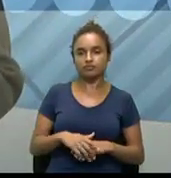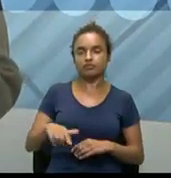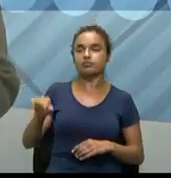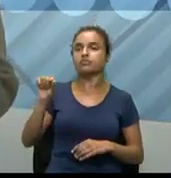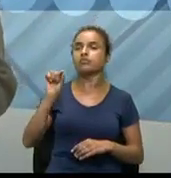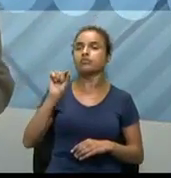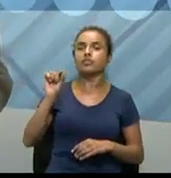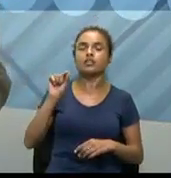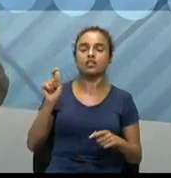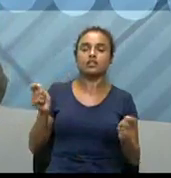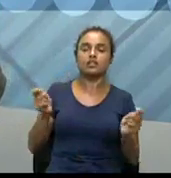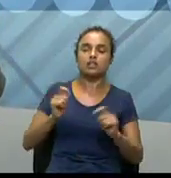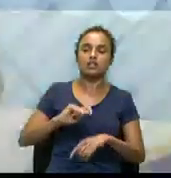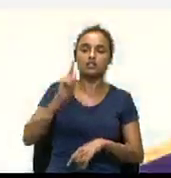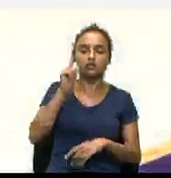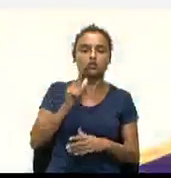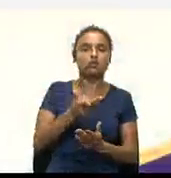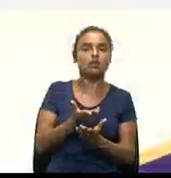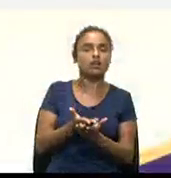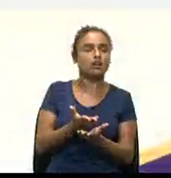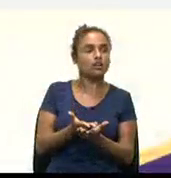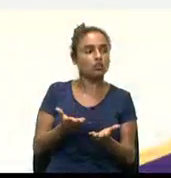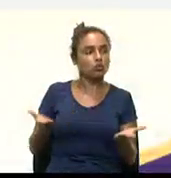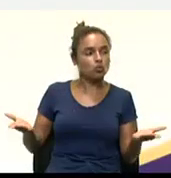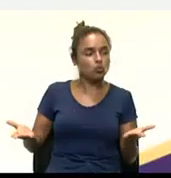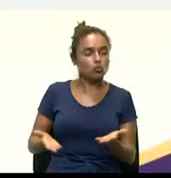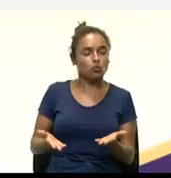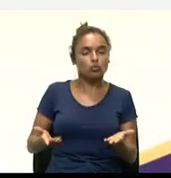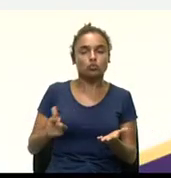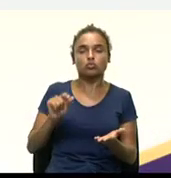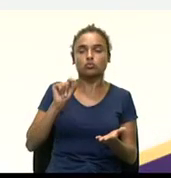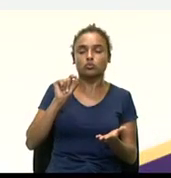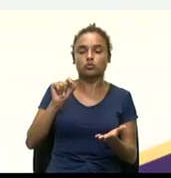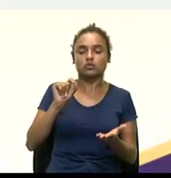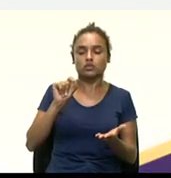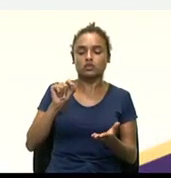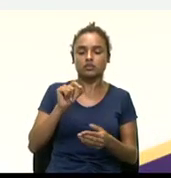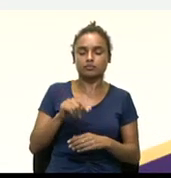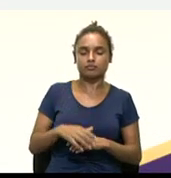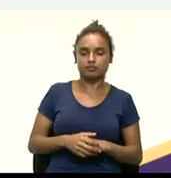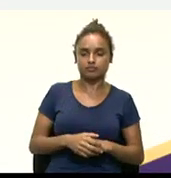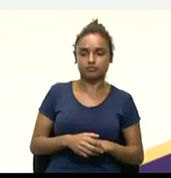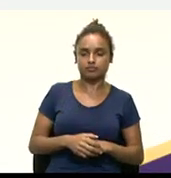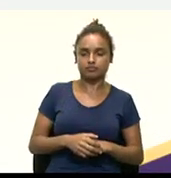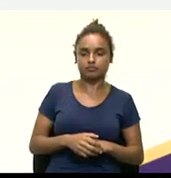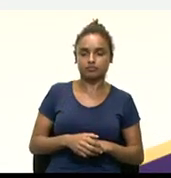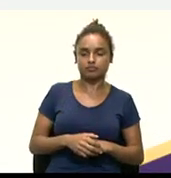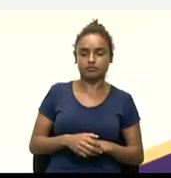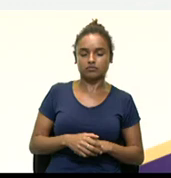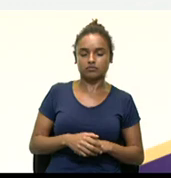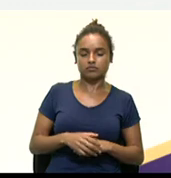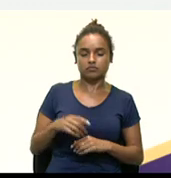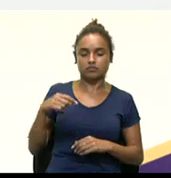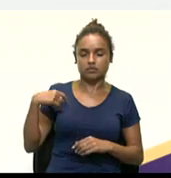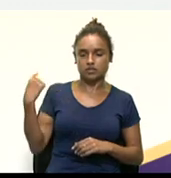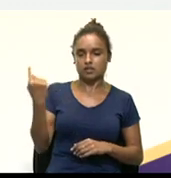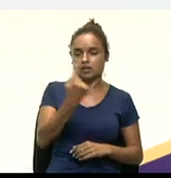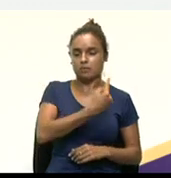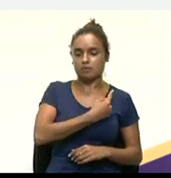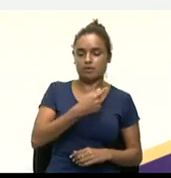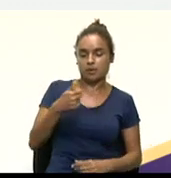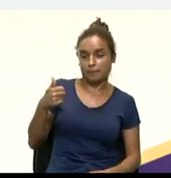consiste a aula de hoje? Então, indo ali ao quadro, olha só. Nós vamos,